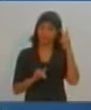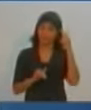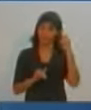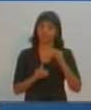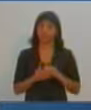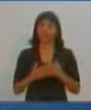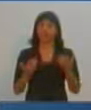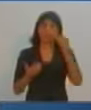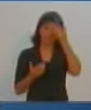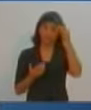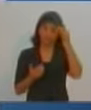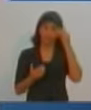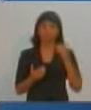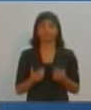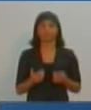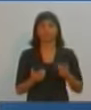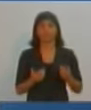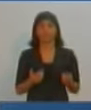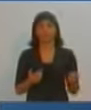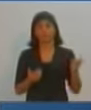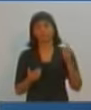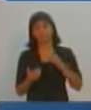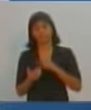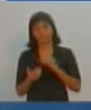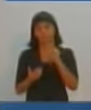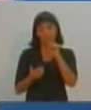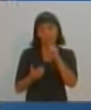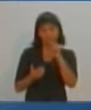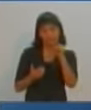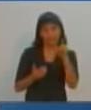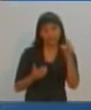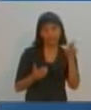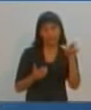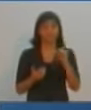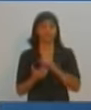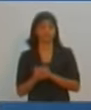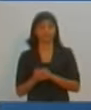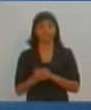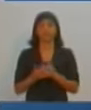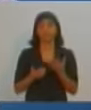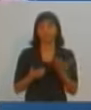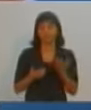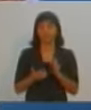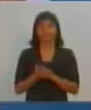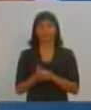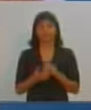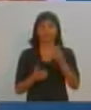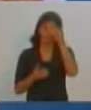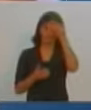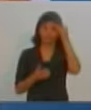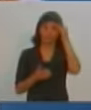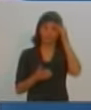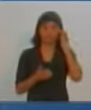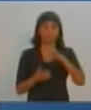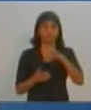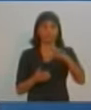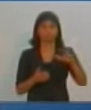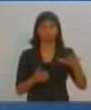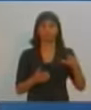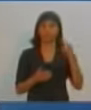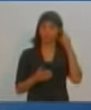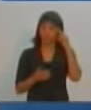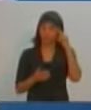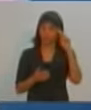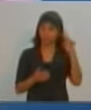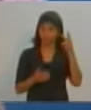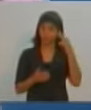Normalmente, essas pessoas vêm por indicação de partido. Não existe um mérito para estar lá. Todo mundo sabe, a população não é boba. Sabe exatamente qual é o